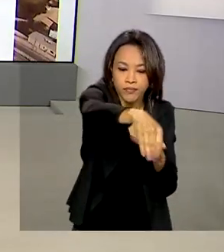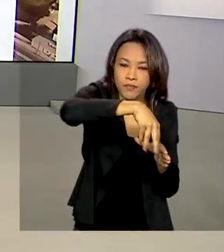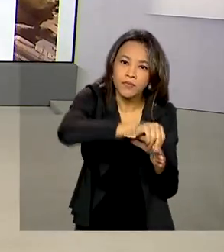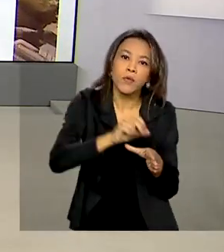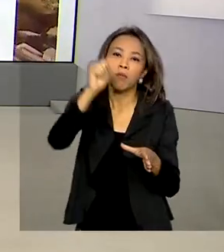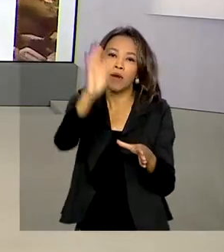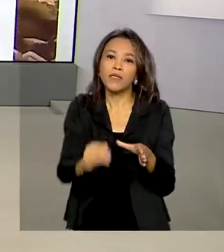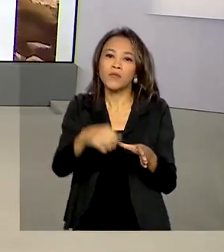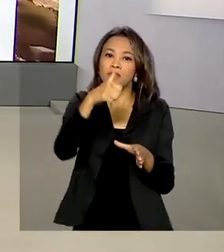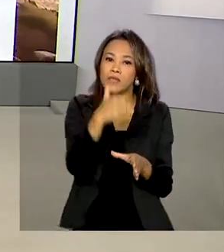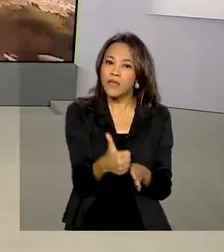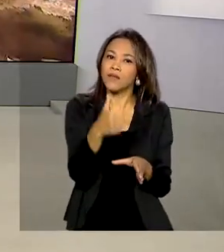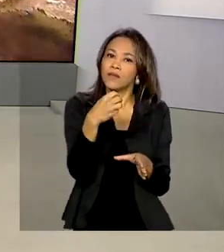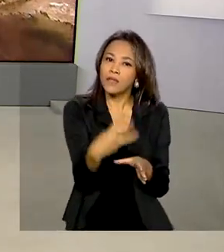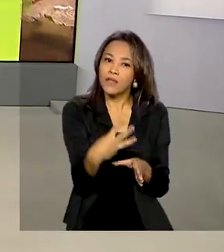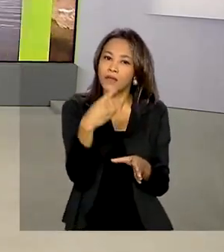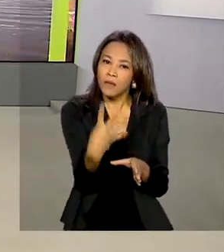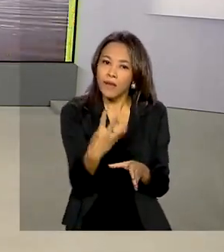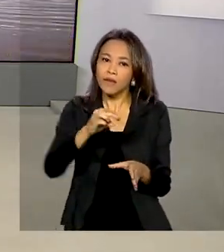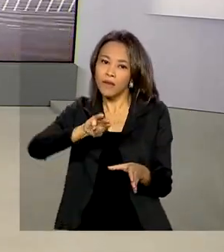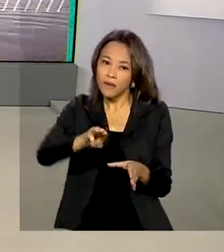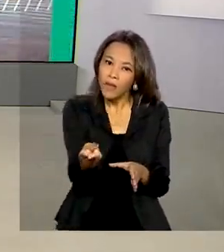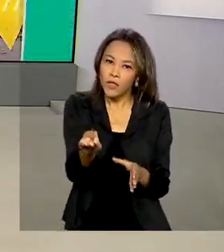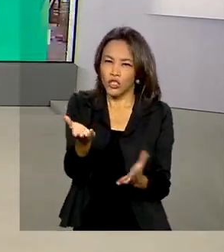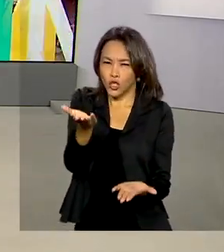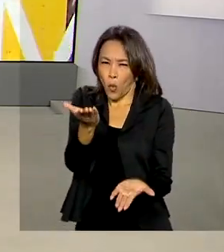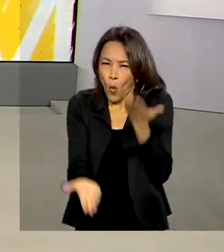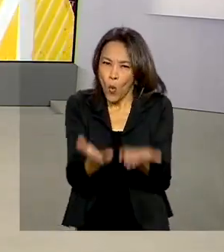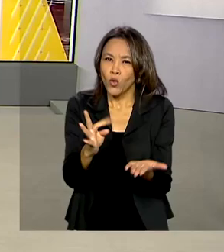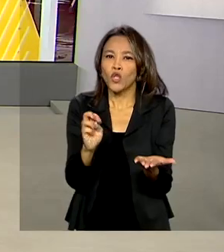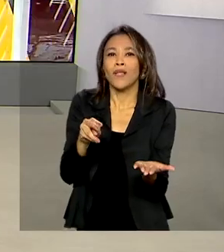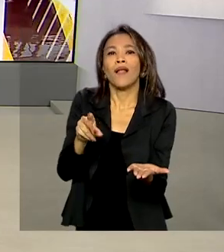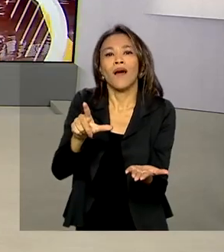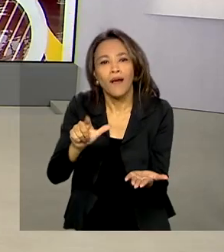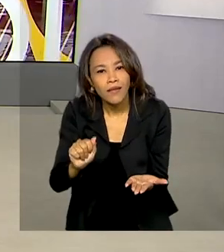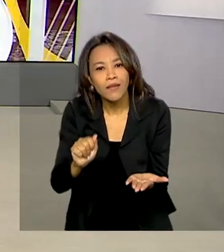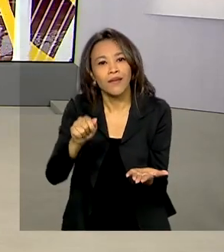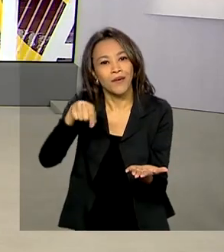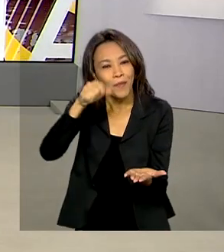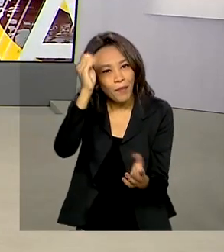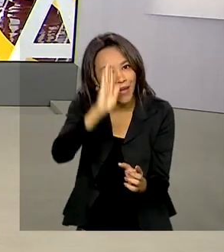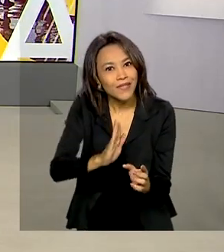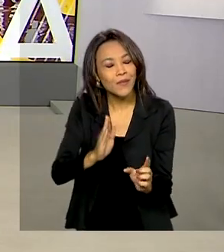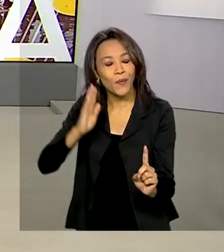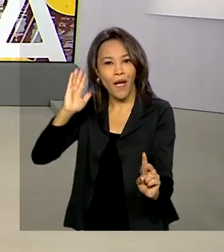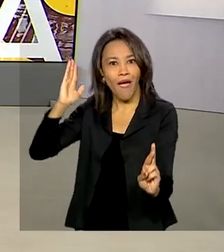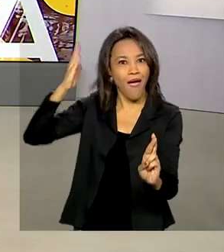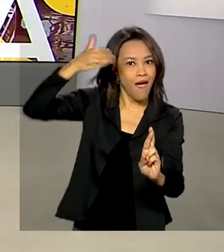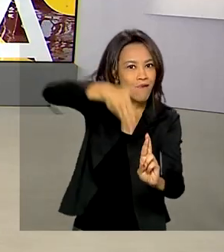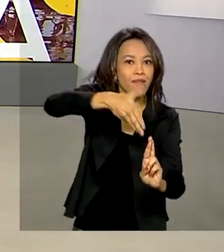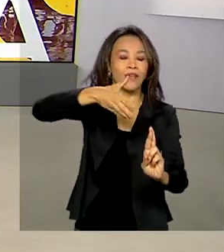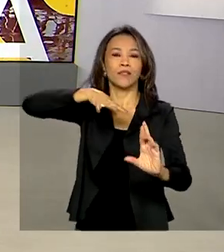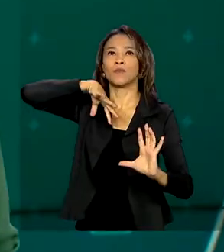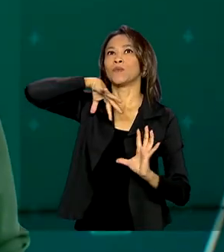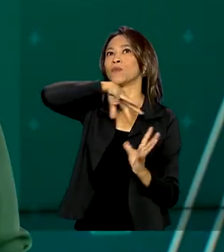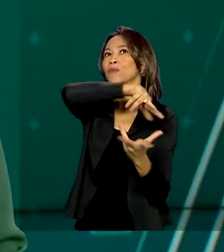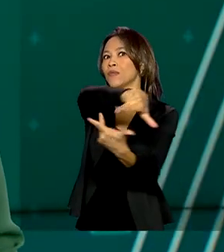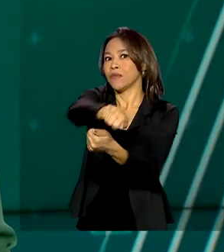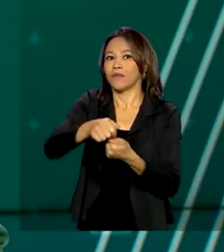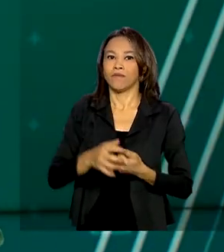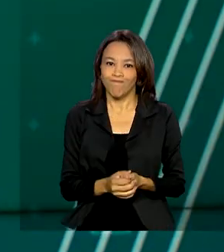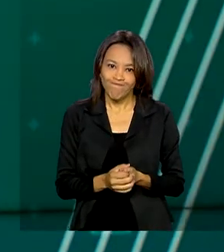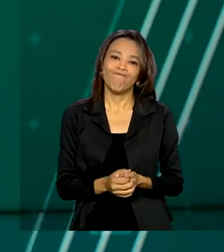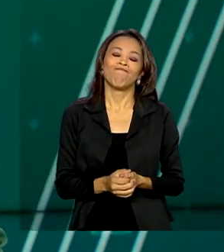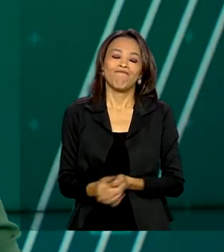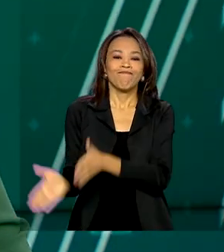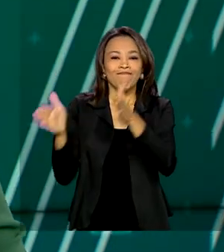134 milhões de toneladas de soja, colocando o país como o maior produtor mundial do grão. E